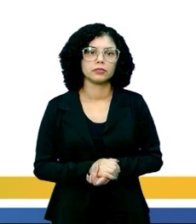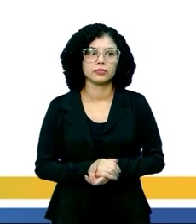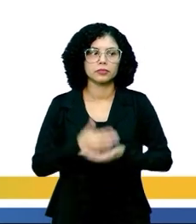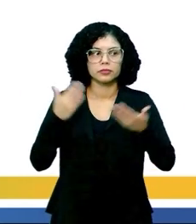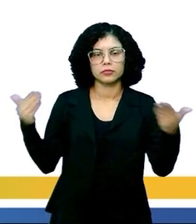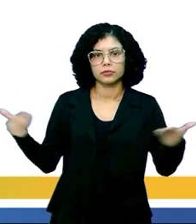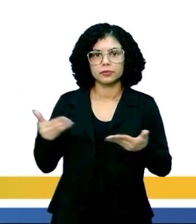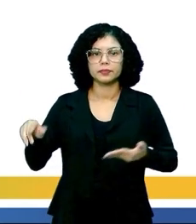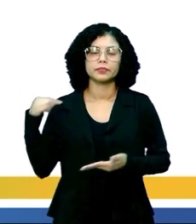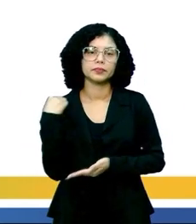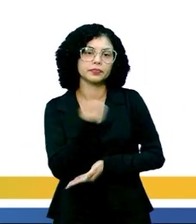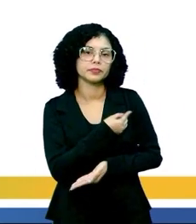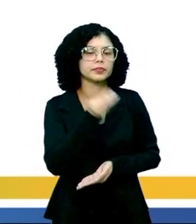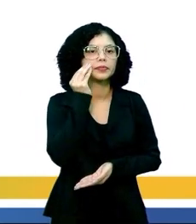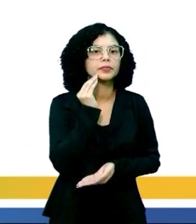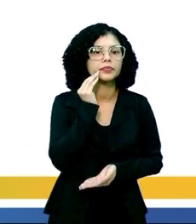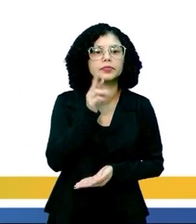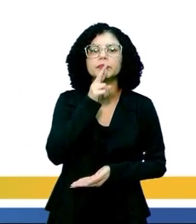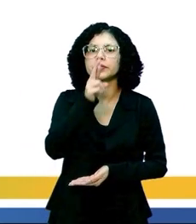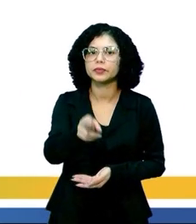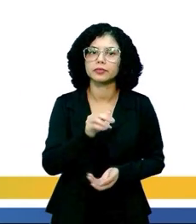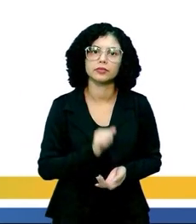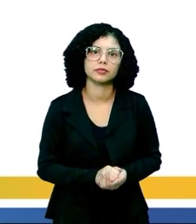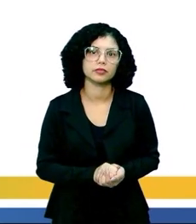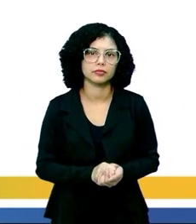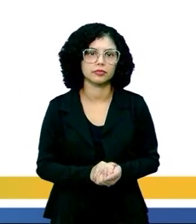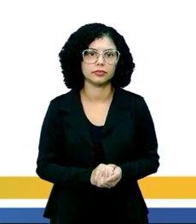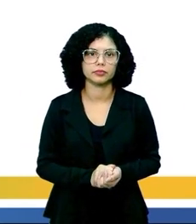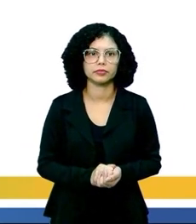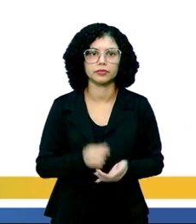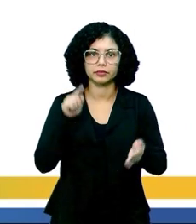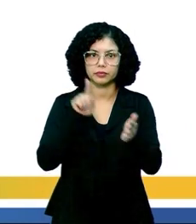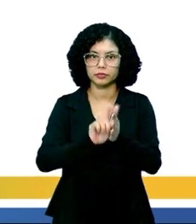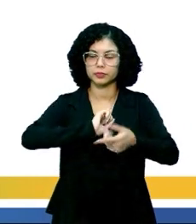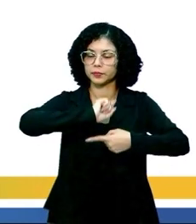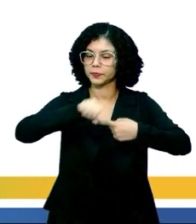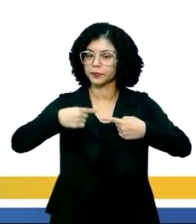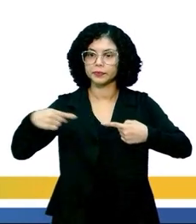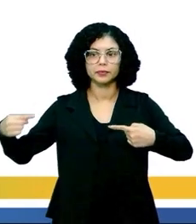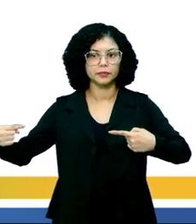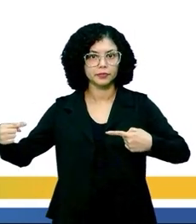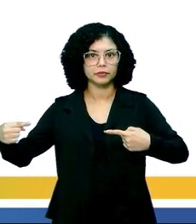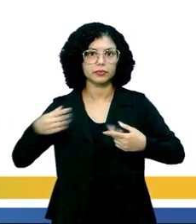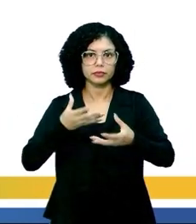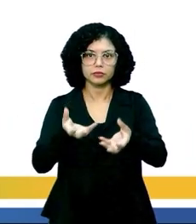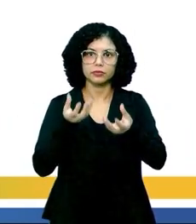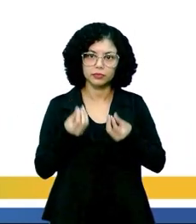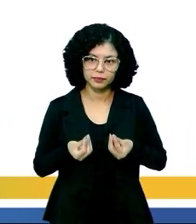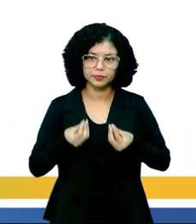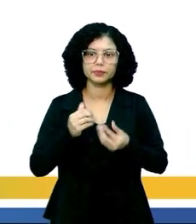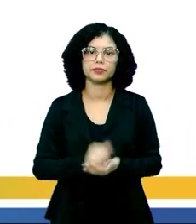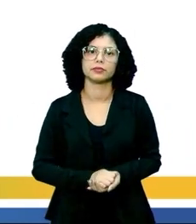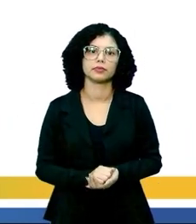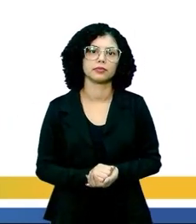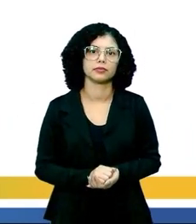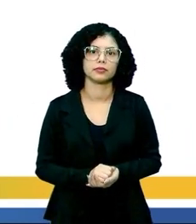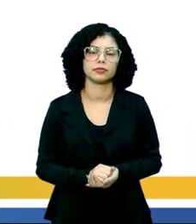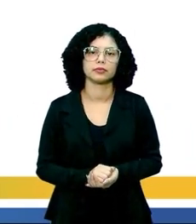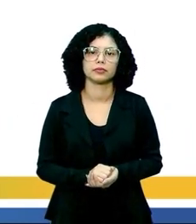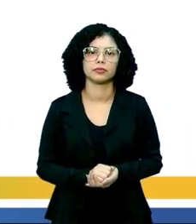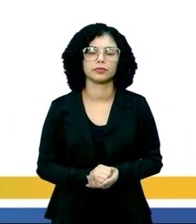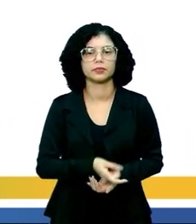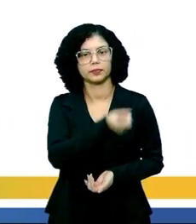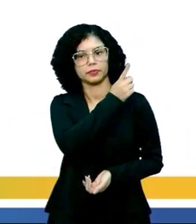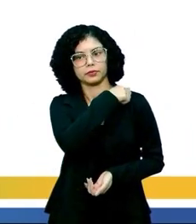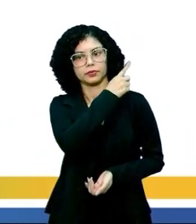Pessoal, agora vamos tentar responder algumas questões do Enem lá do livro que vocês receberam, tá? Que aí, essa